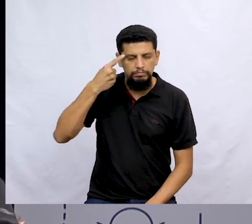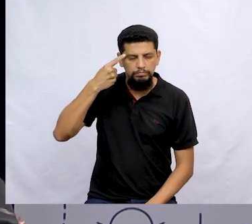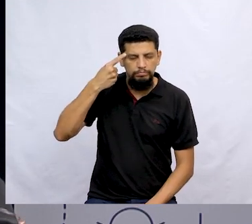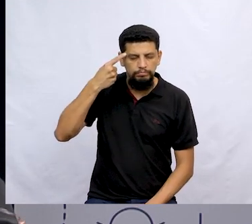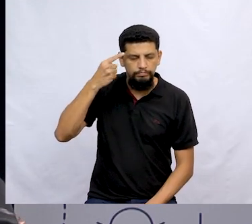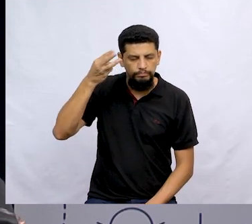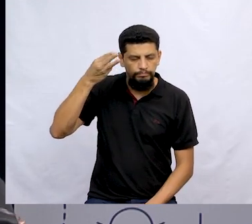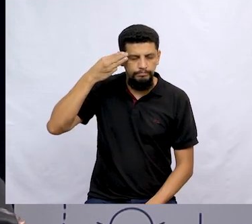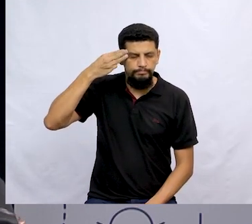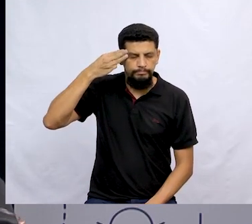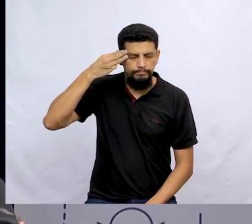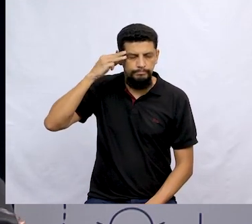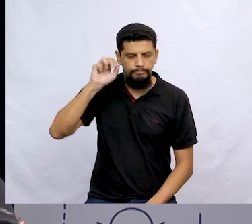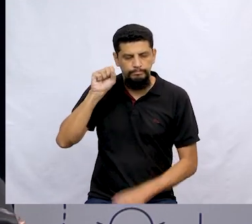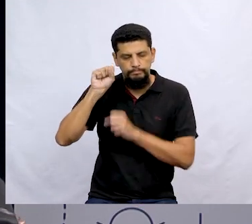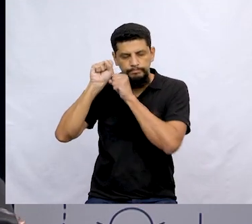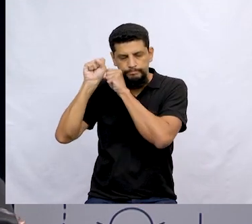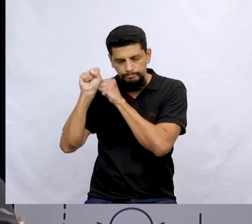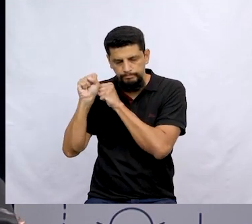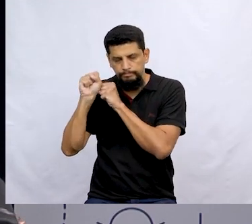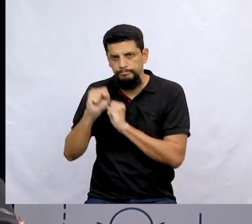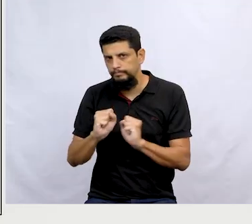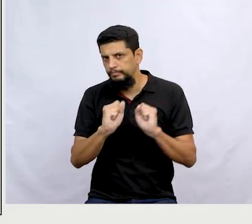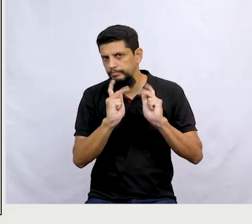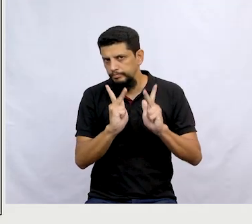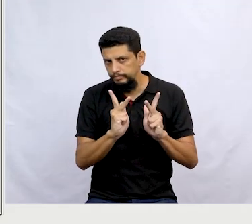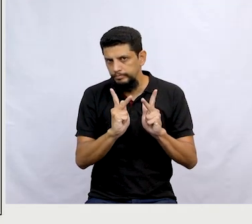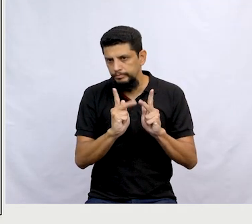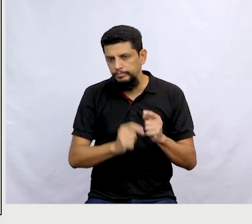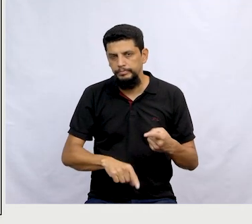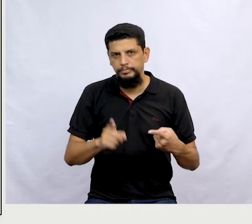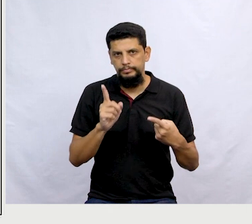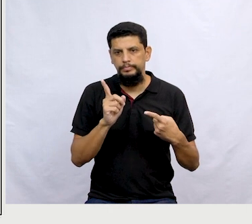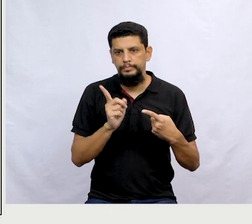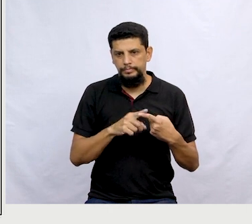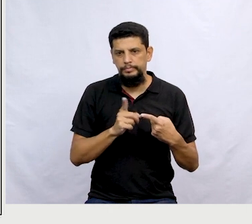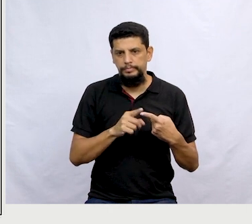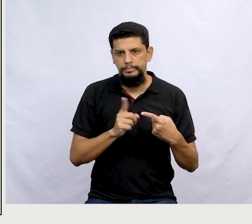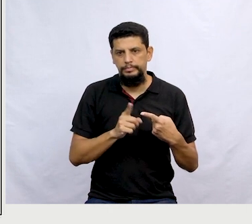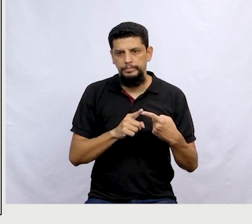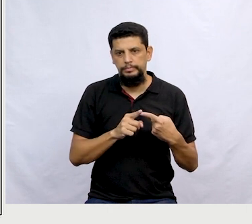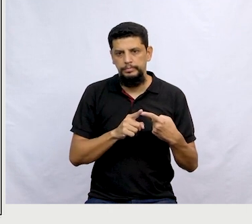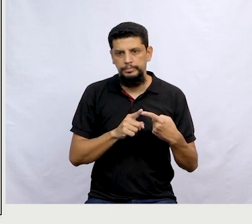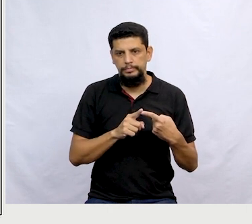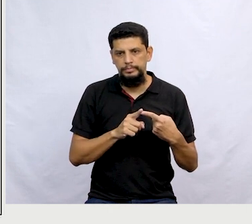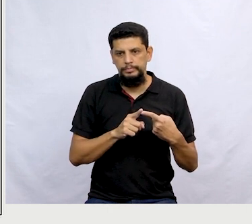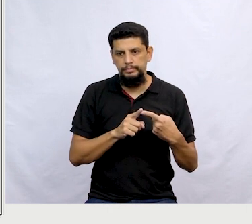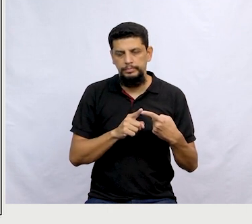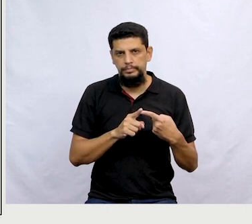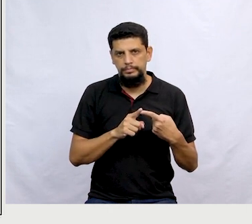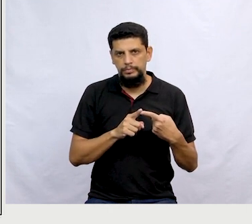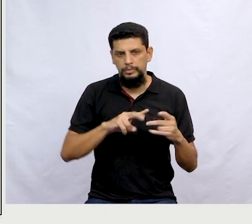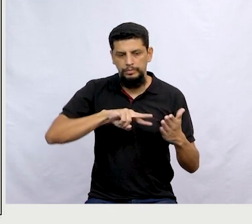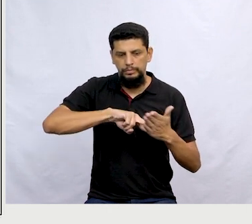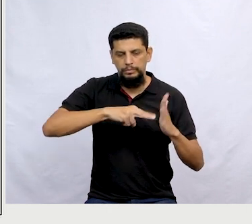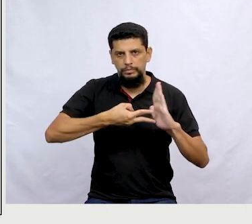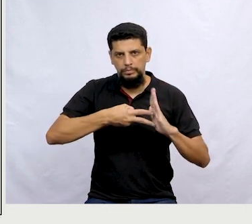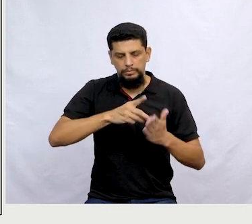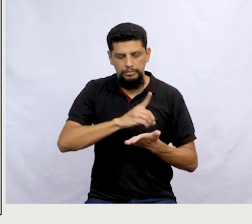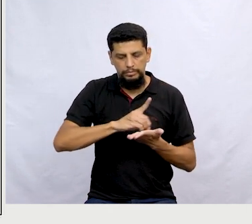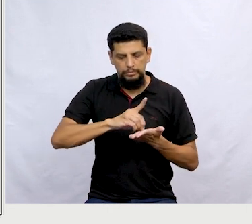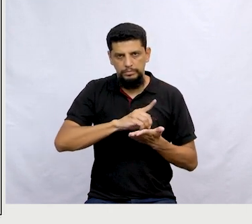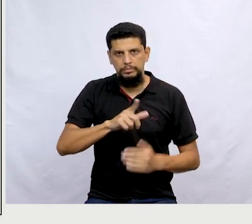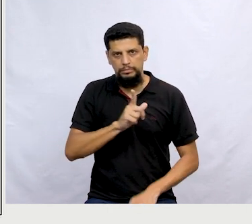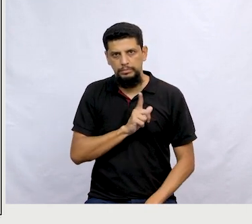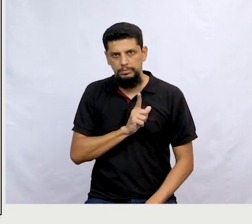durante o sono. Certo? Muito bem. Então, essa é uma das... Ali, dos significados que o dicionário